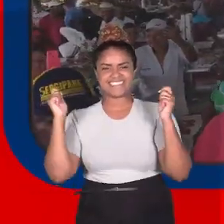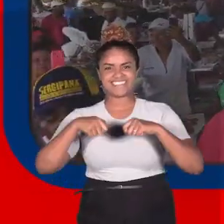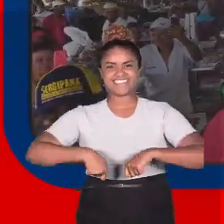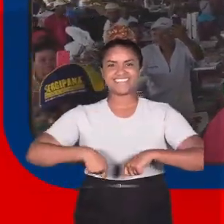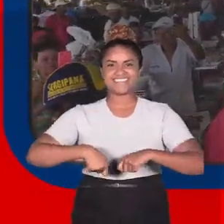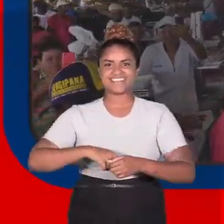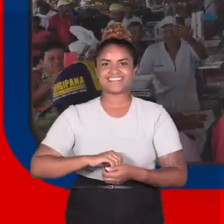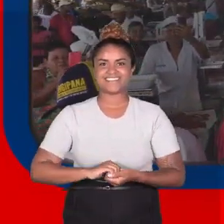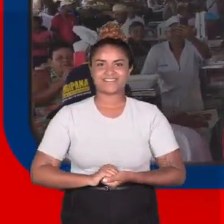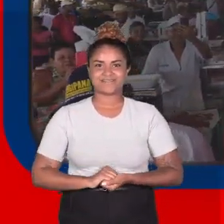DG.